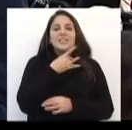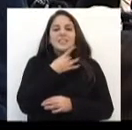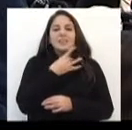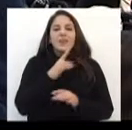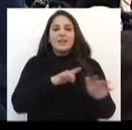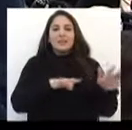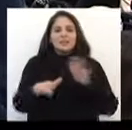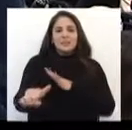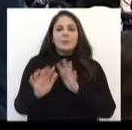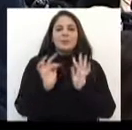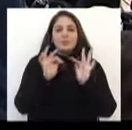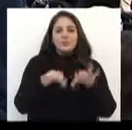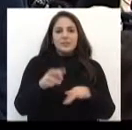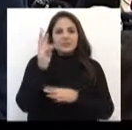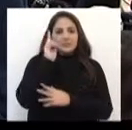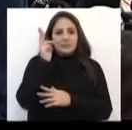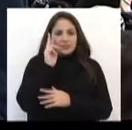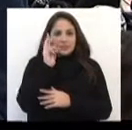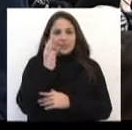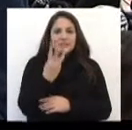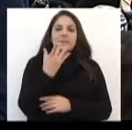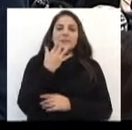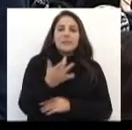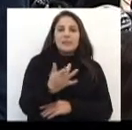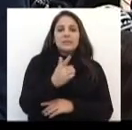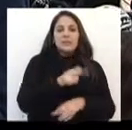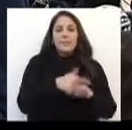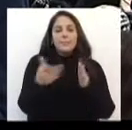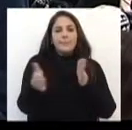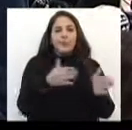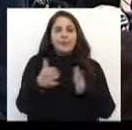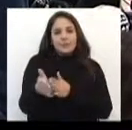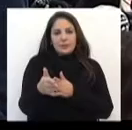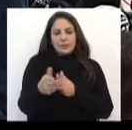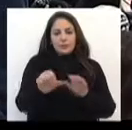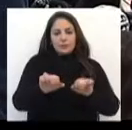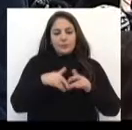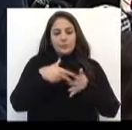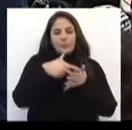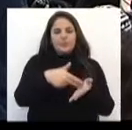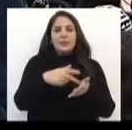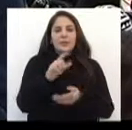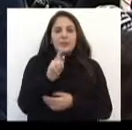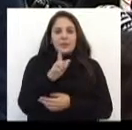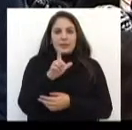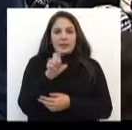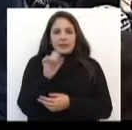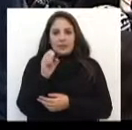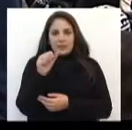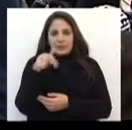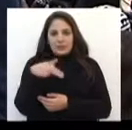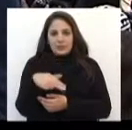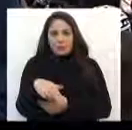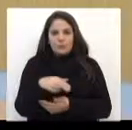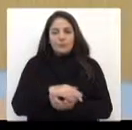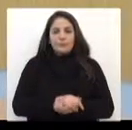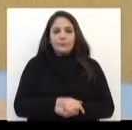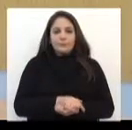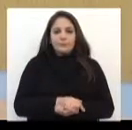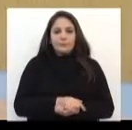encerra na segunda-feira, às três horas da tarde, durante o grande expediente do vereador Gleison Túlio com Salter.